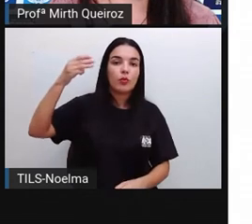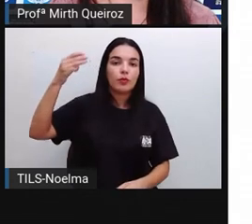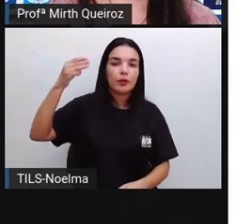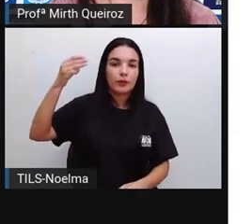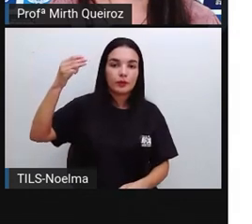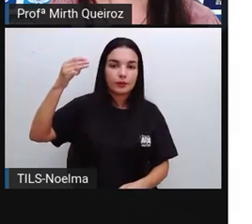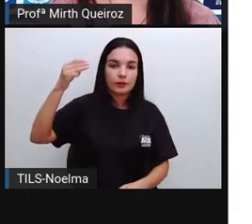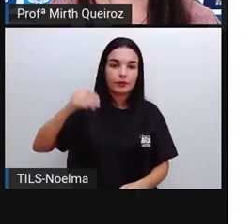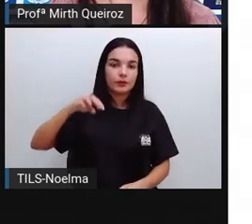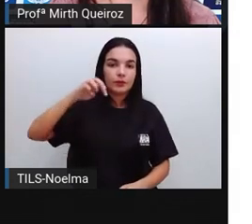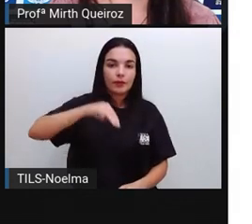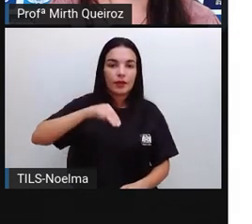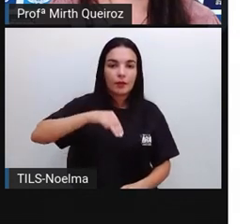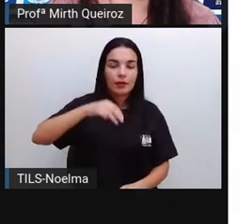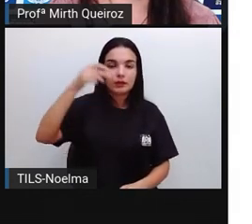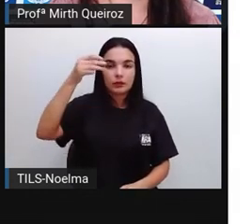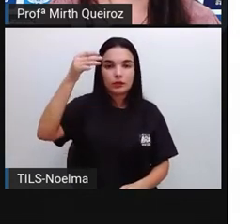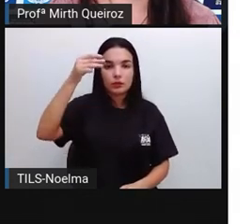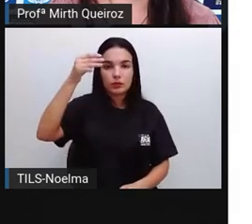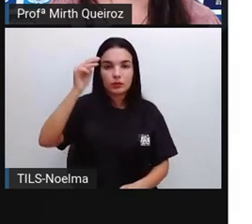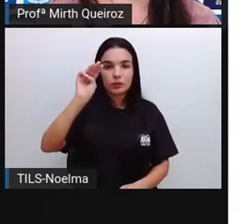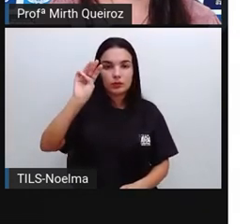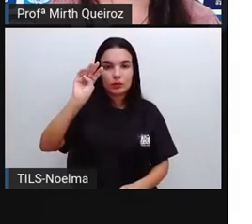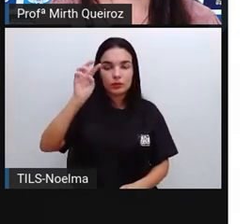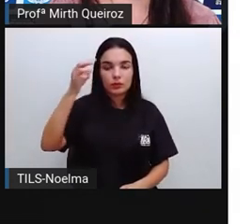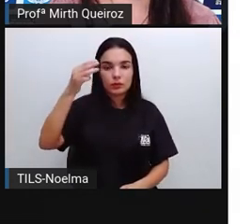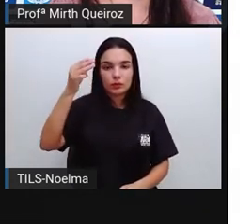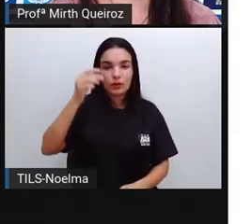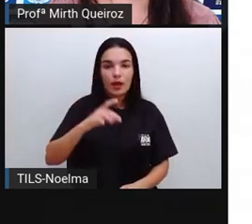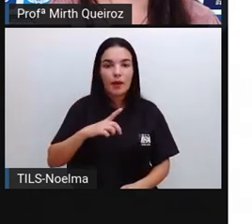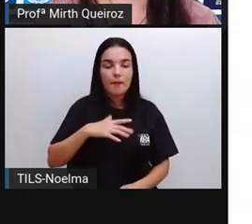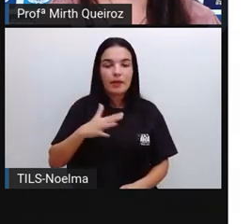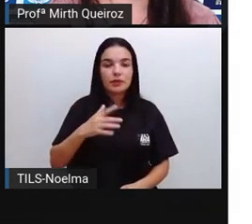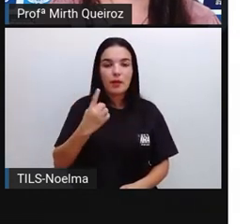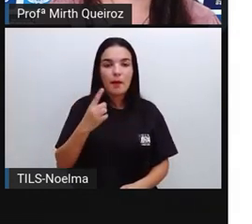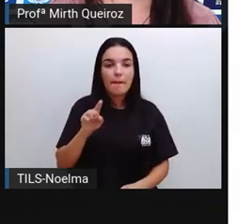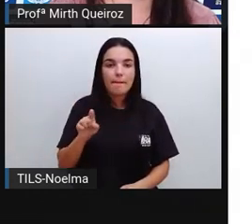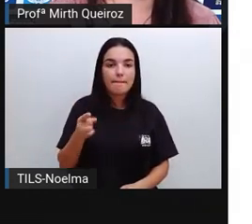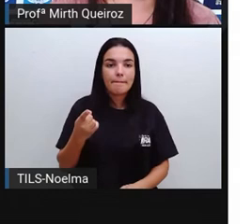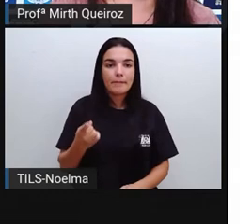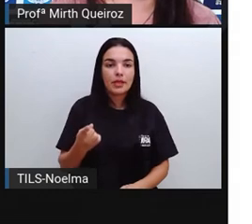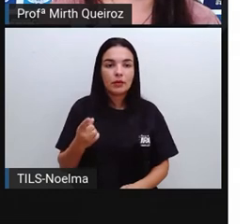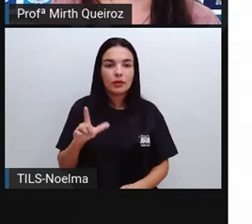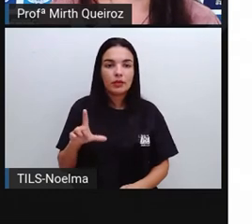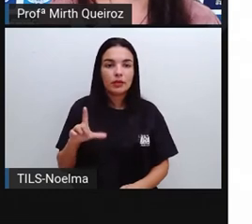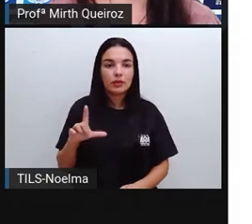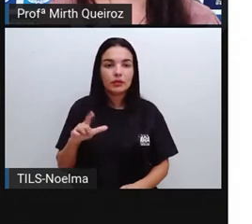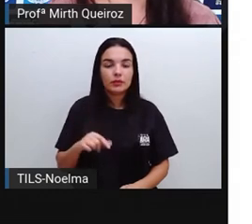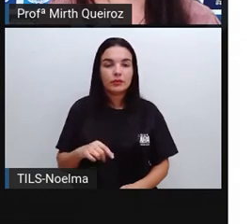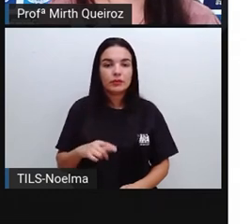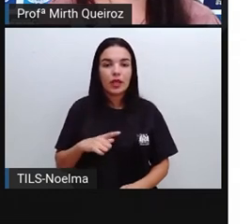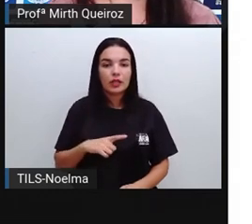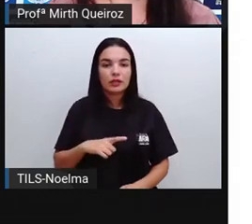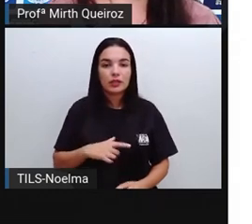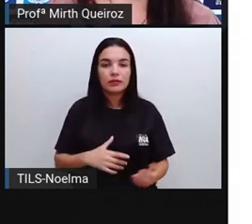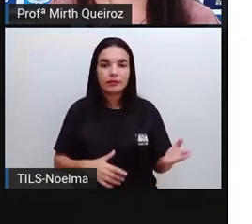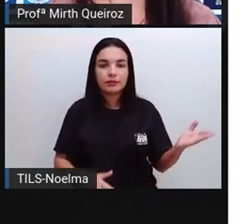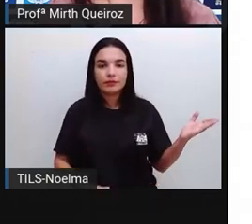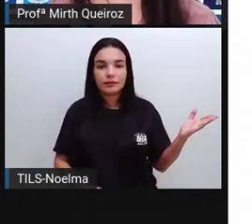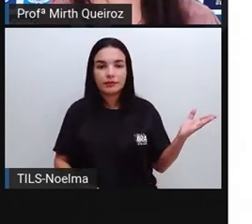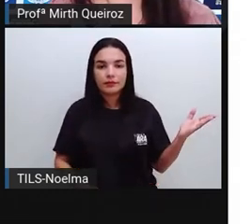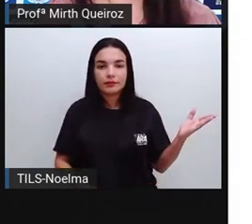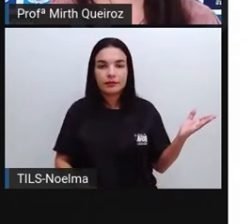cúbicos, né? Que equivale ao quê? Mil litros de água. Aí a gente tem o selo do Inmetro, os décimos de